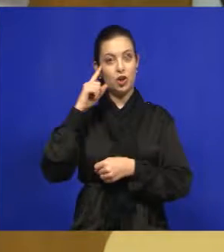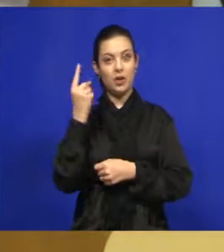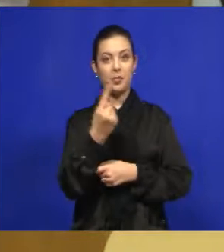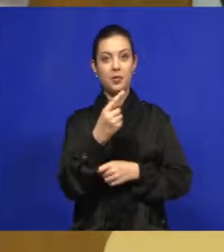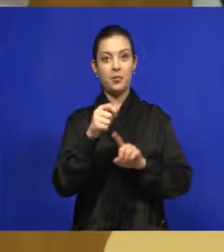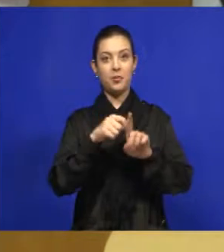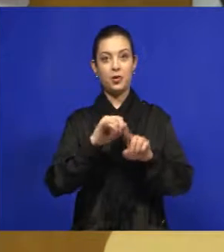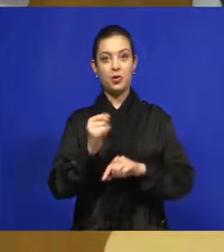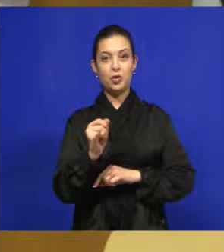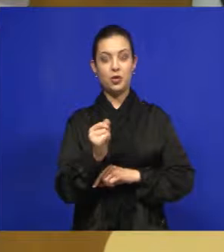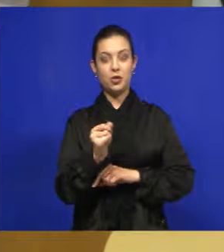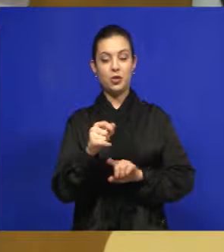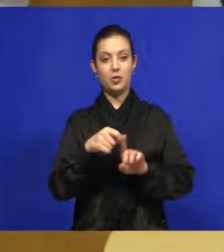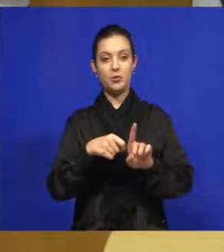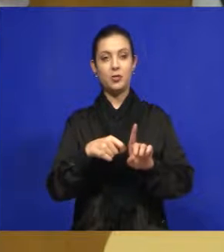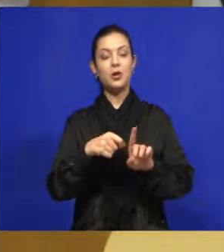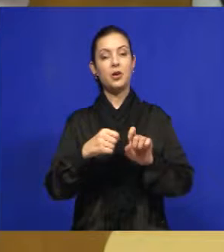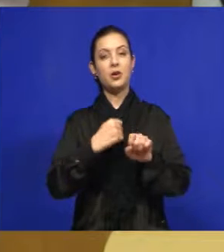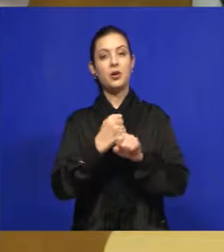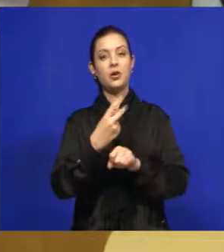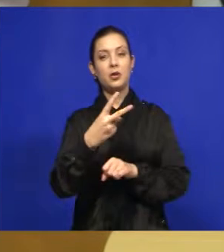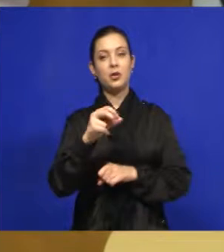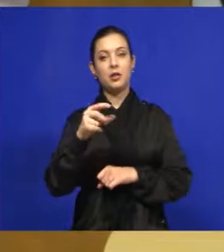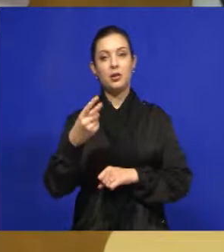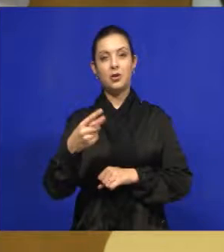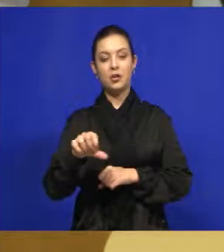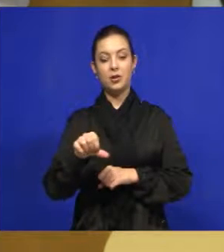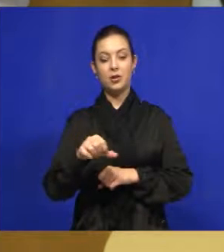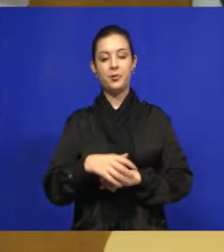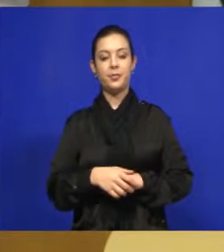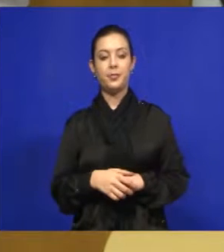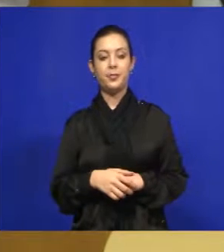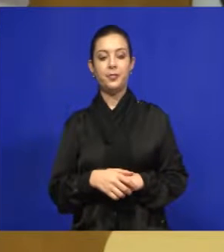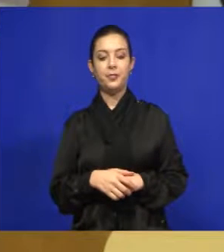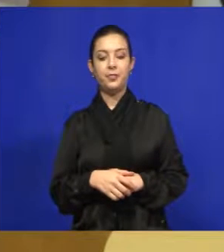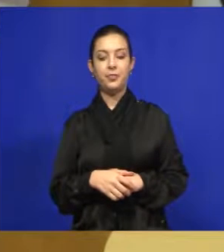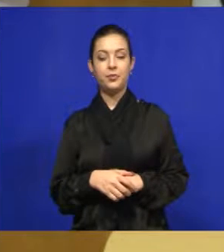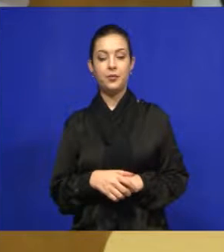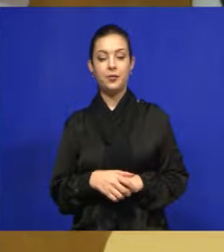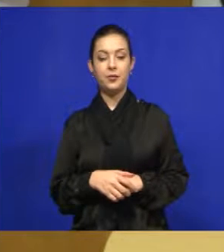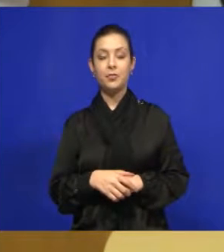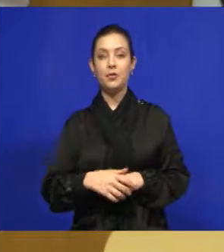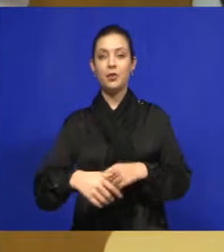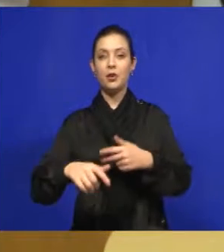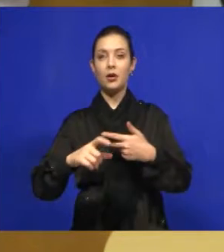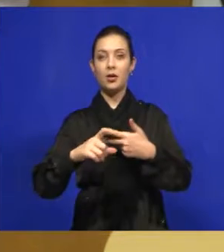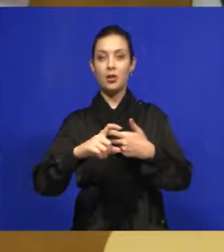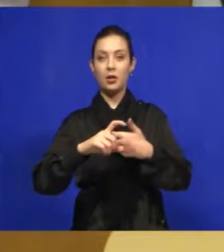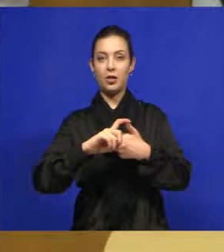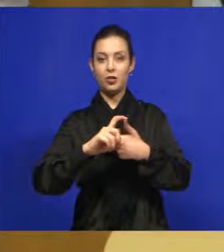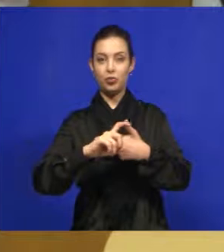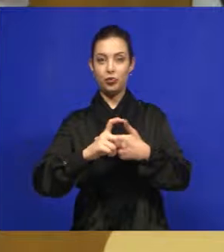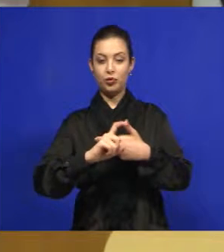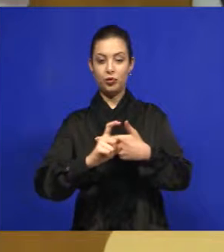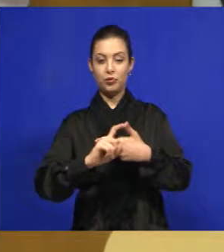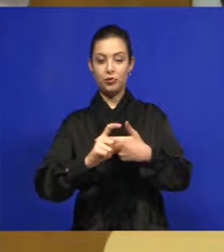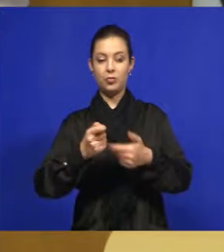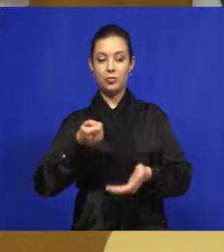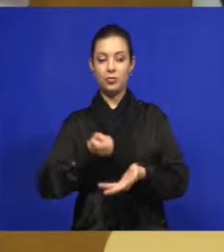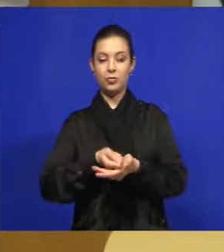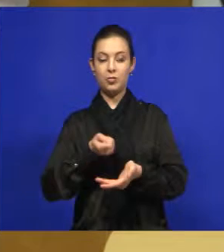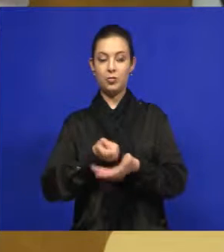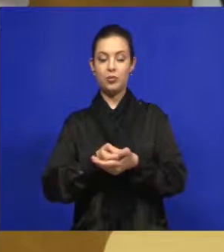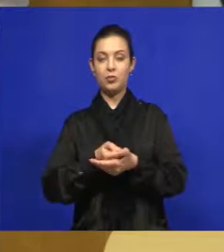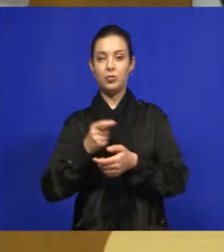1º de janeiro de 2019, fica o Poder Executivo obrigado